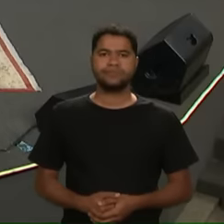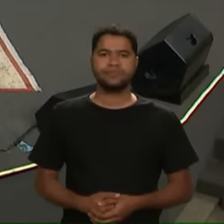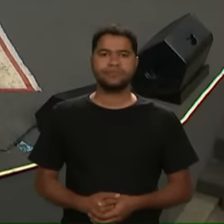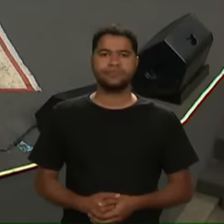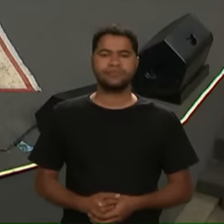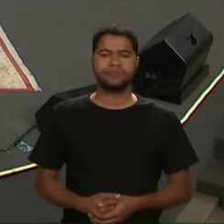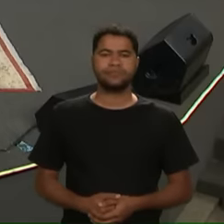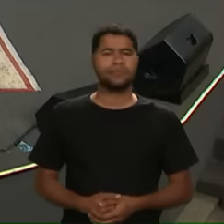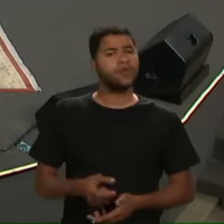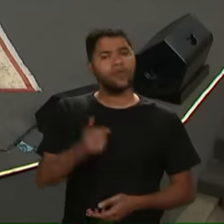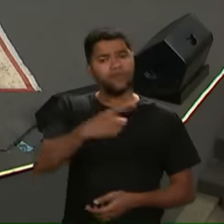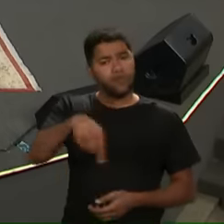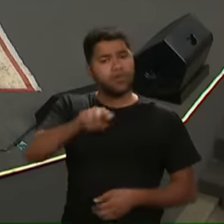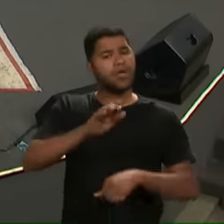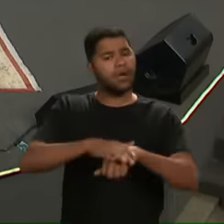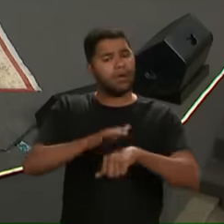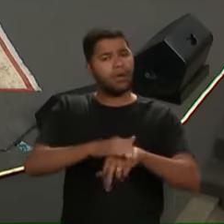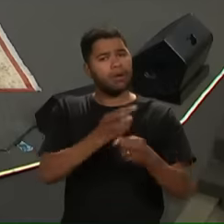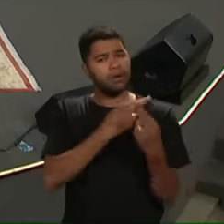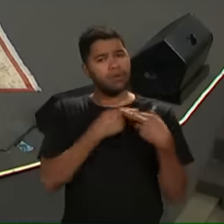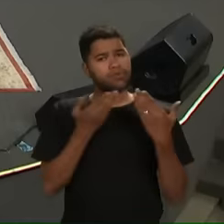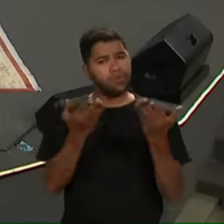Você tem que fazer a sua parte